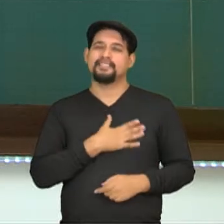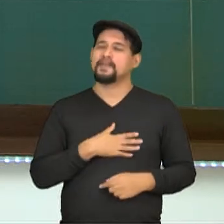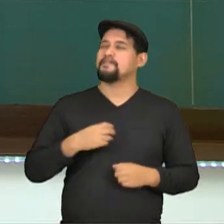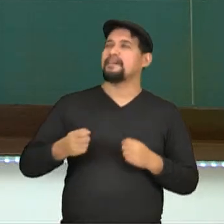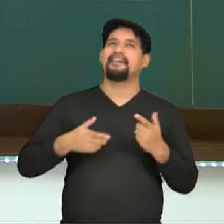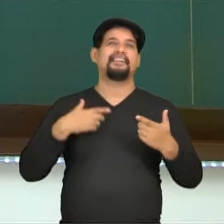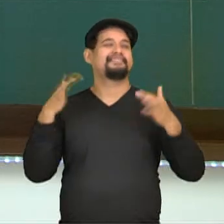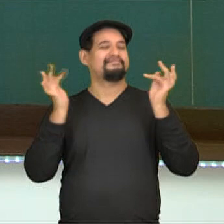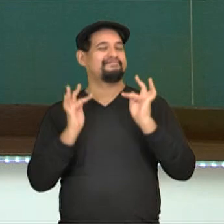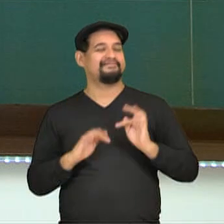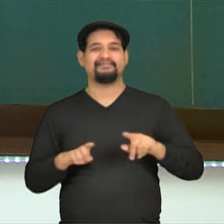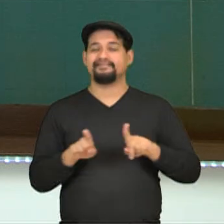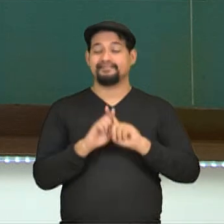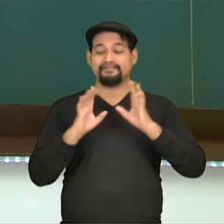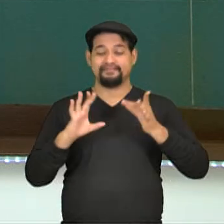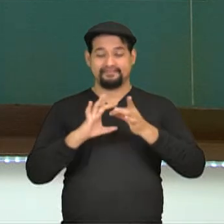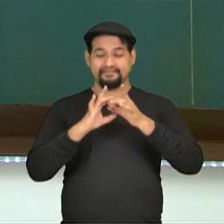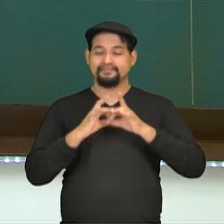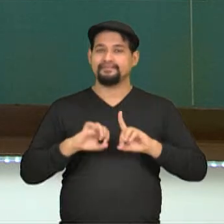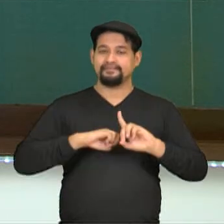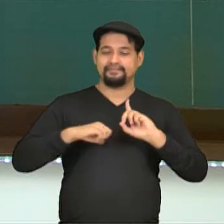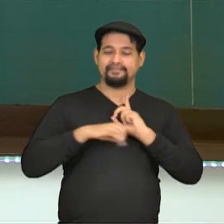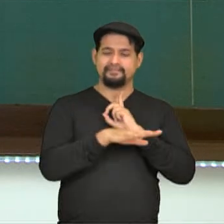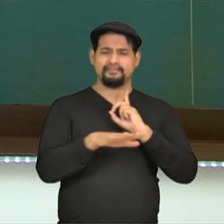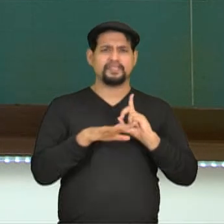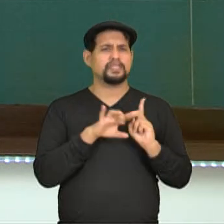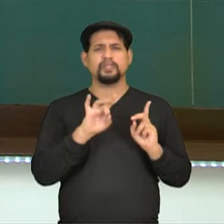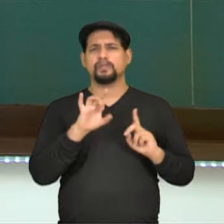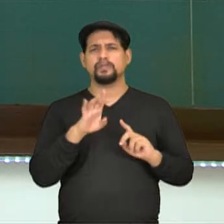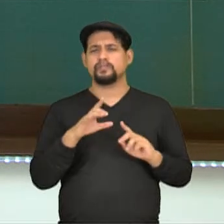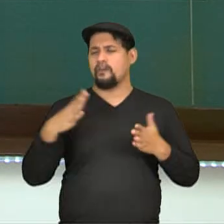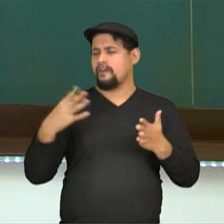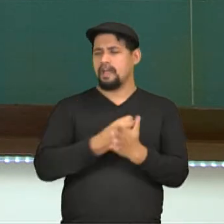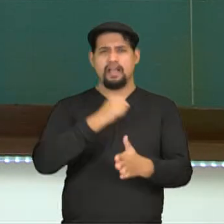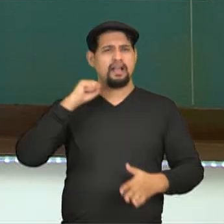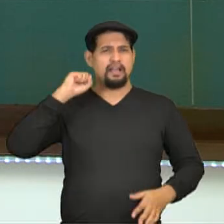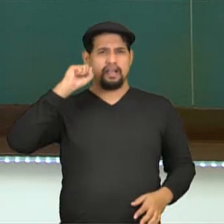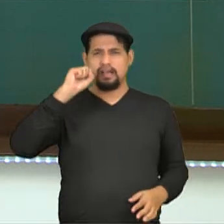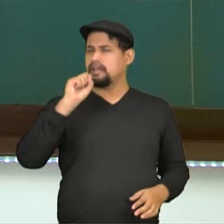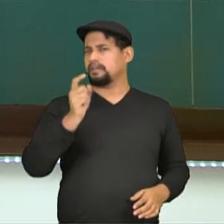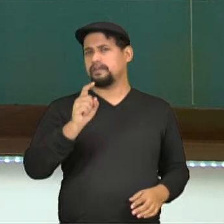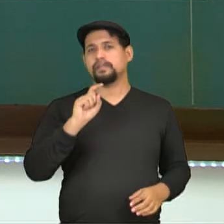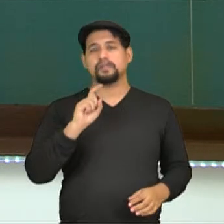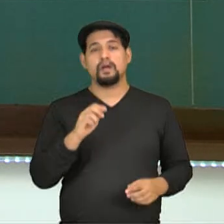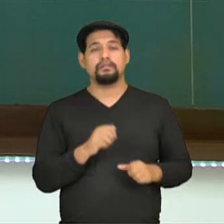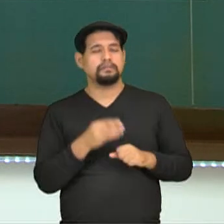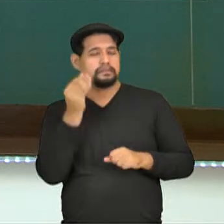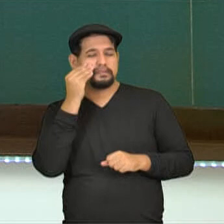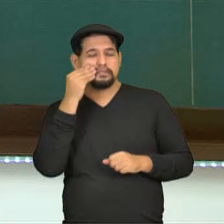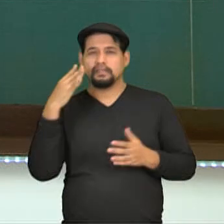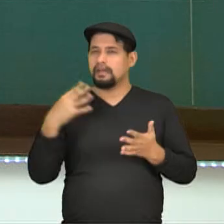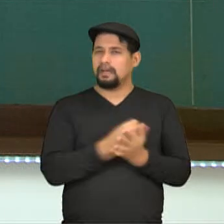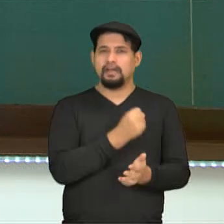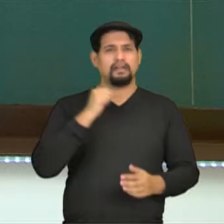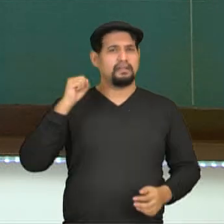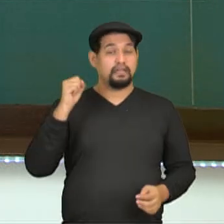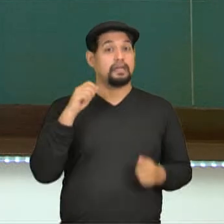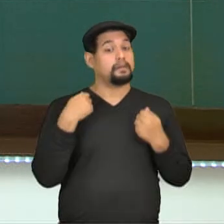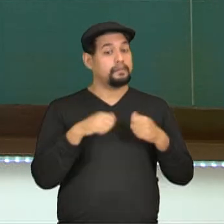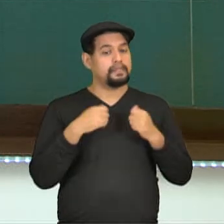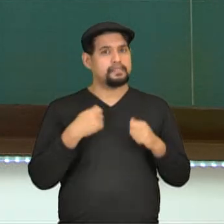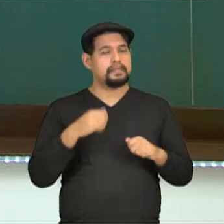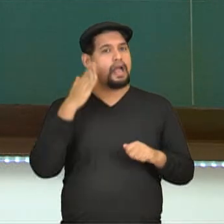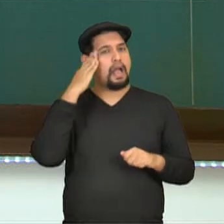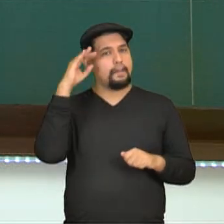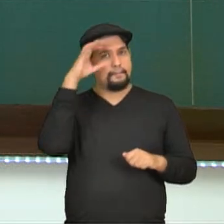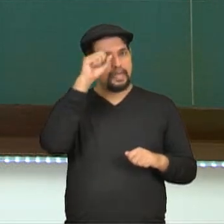diversão e a integração social e não em obter vitórias. Então não é somente buscar a vitória, muito pelo contrário, a gente tem que saber